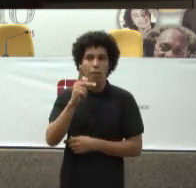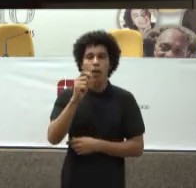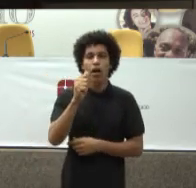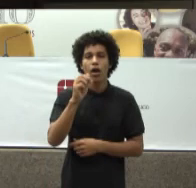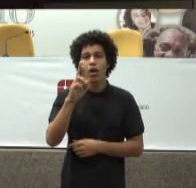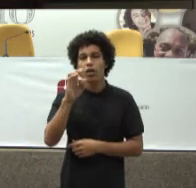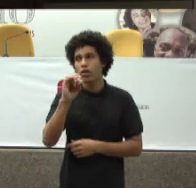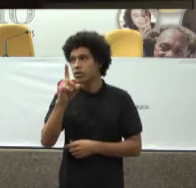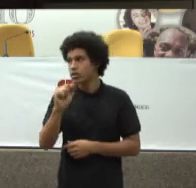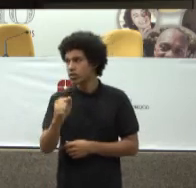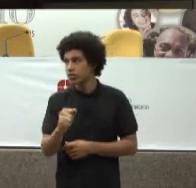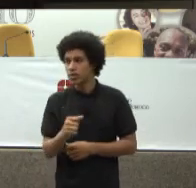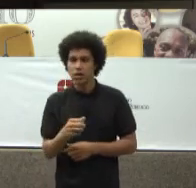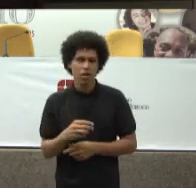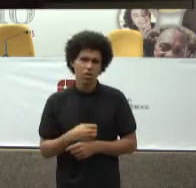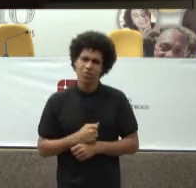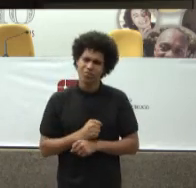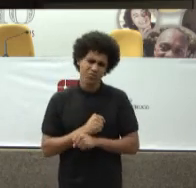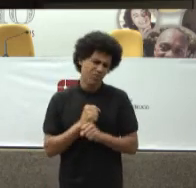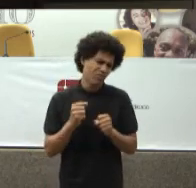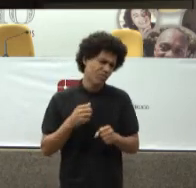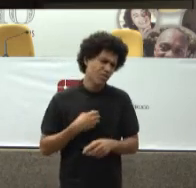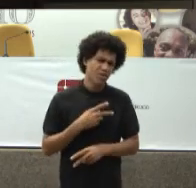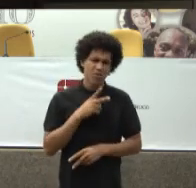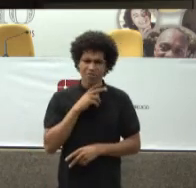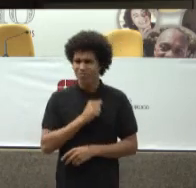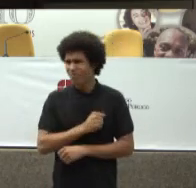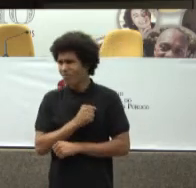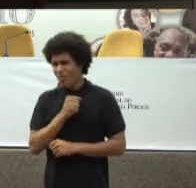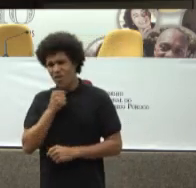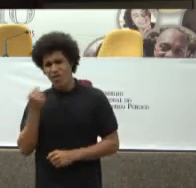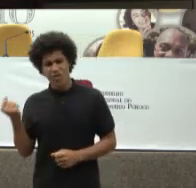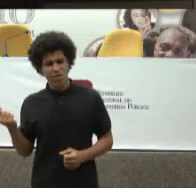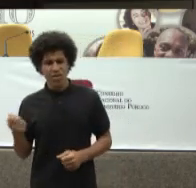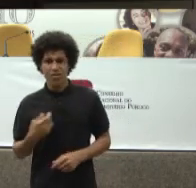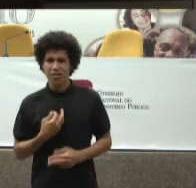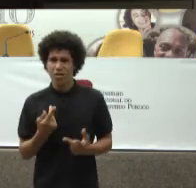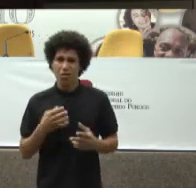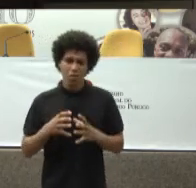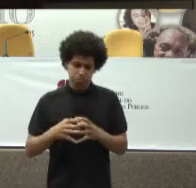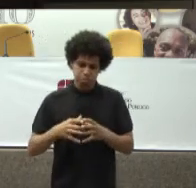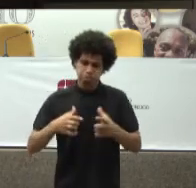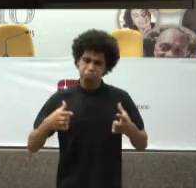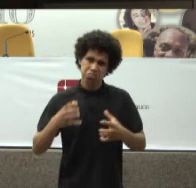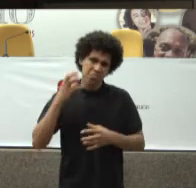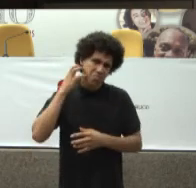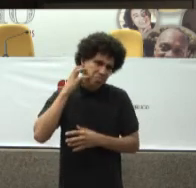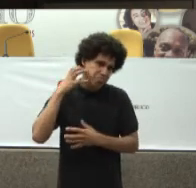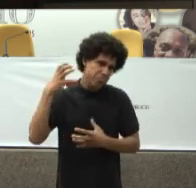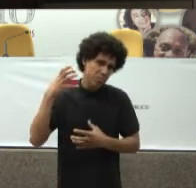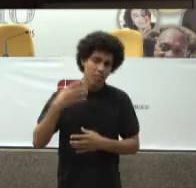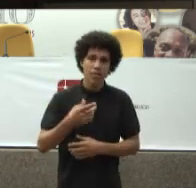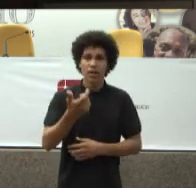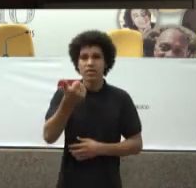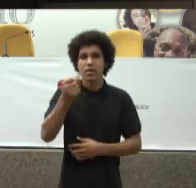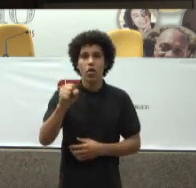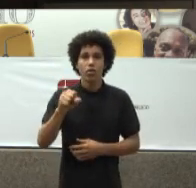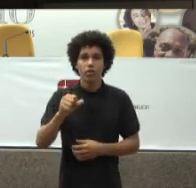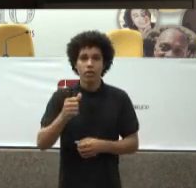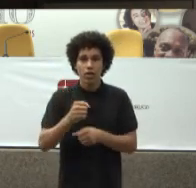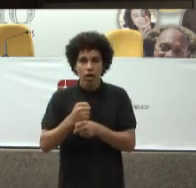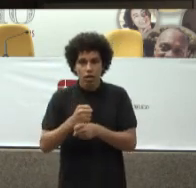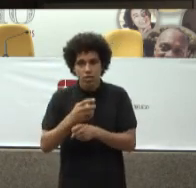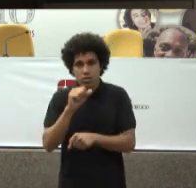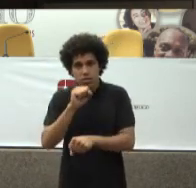É horrível Tem uma bola Imagina a vida Dessa pessoa Imagina os senhores Com uma bola 19 anos E